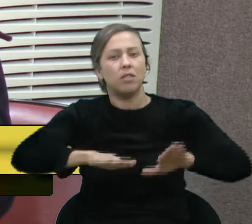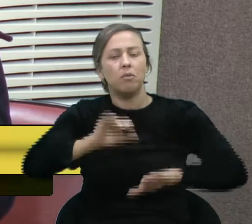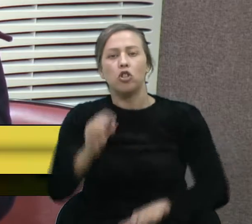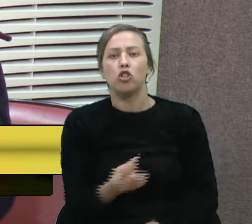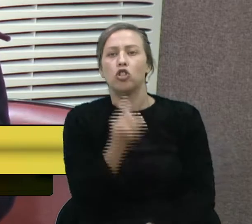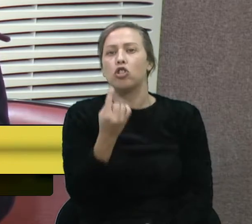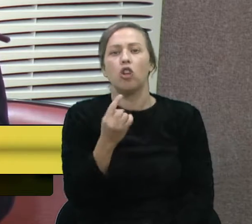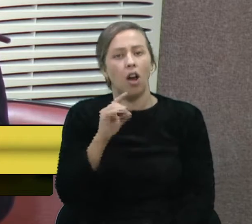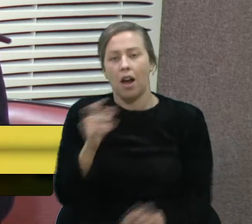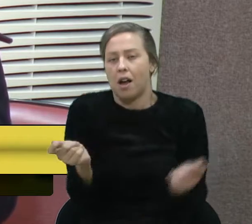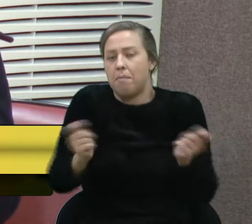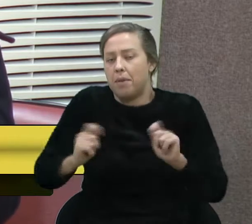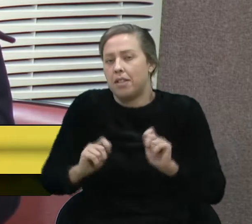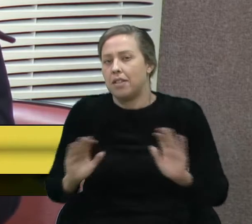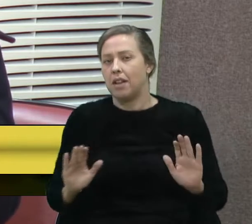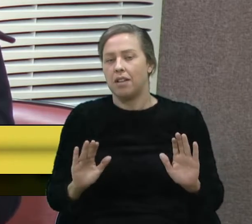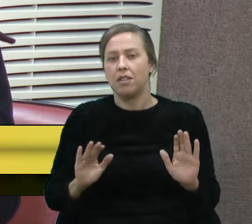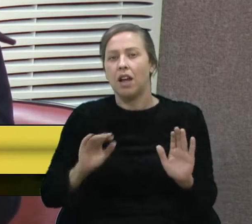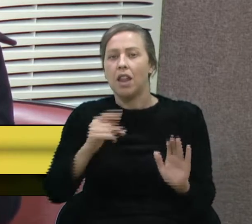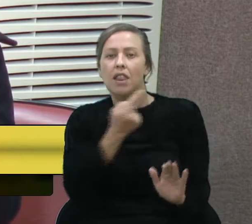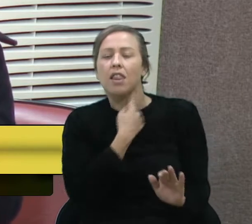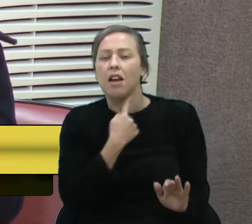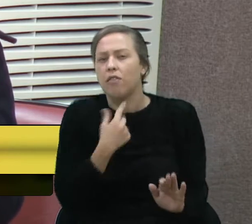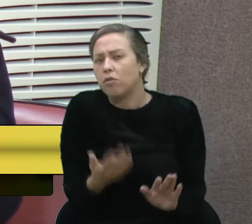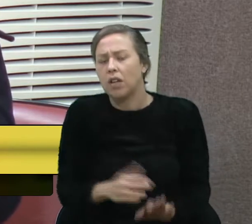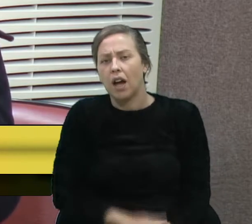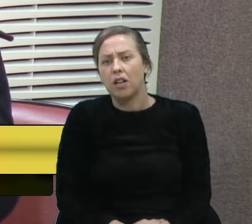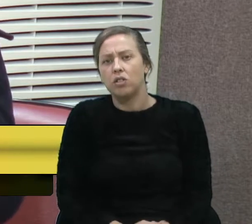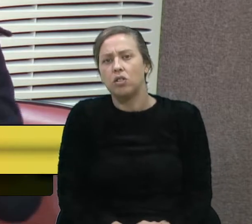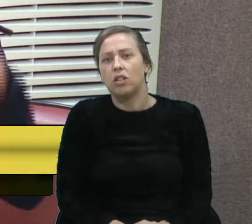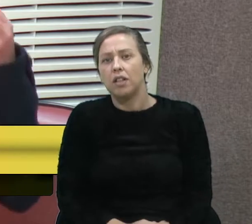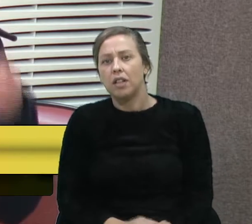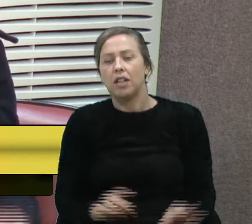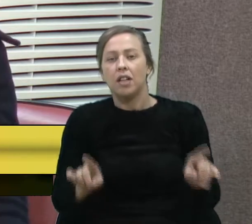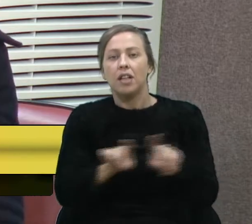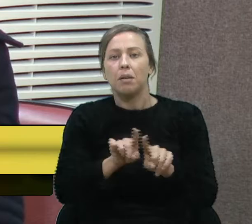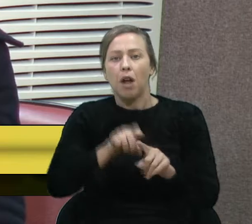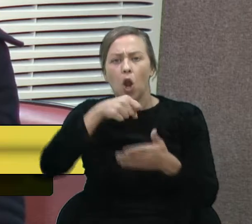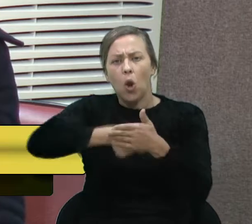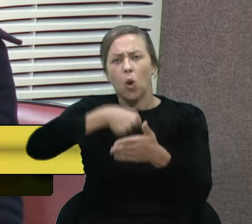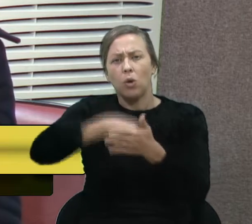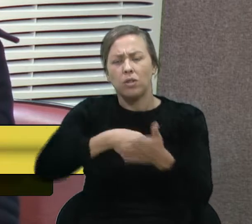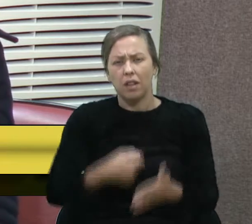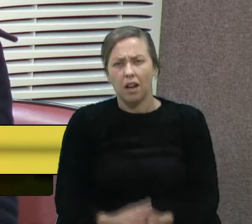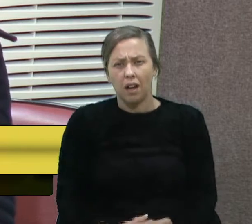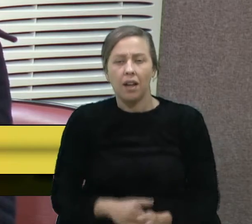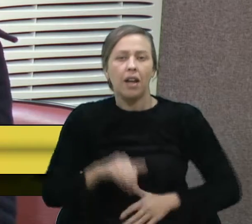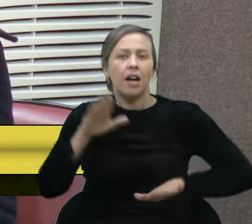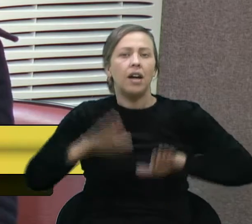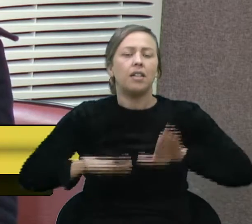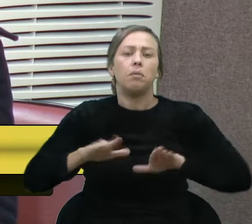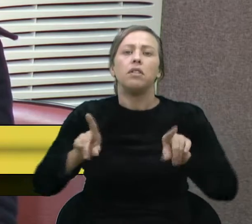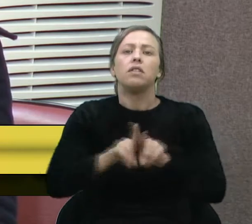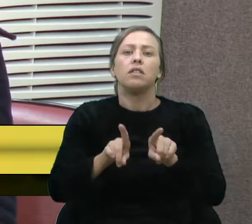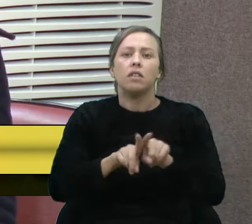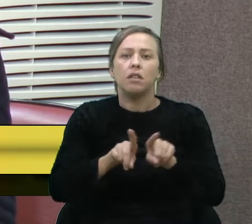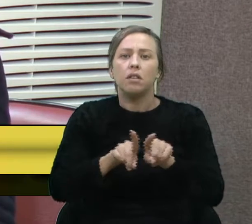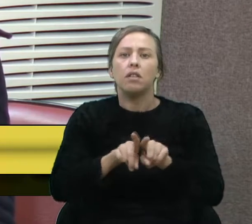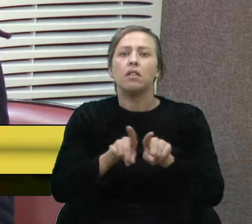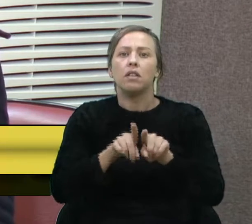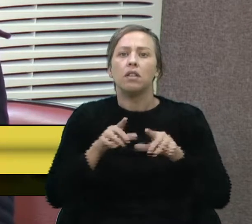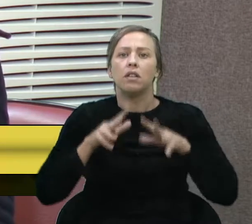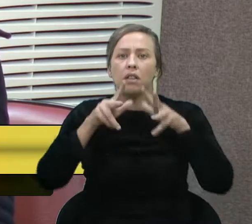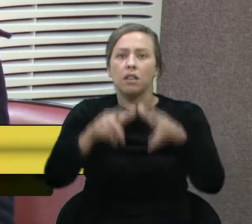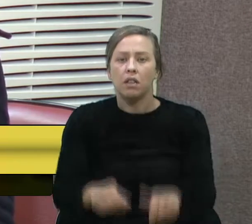apenas das suas capacidades, da sua vontade e da sua luta. Dependem também de políticas